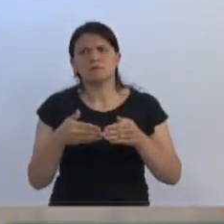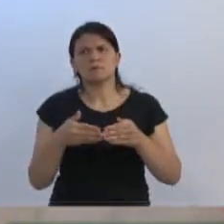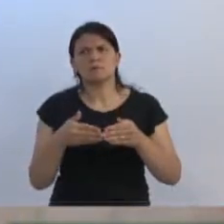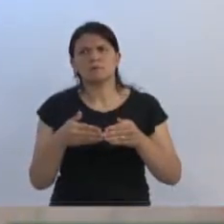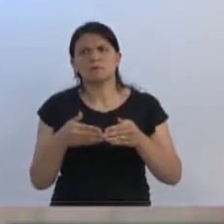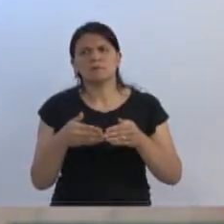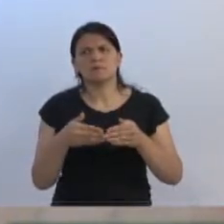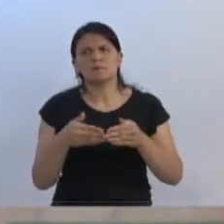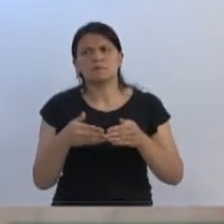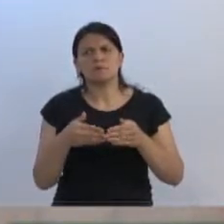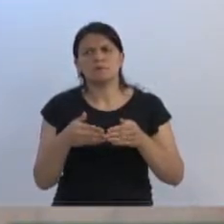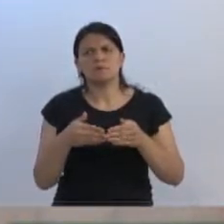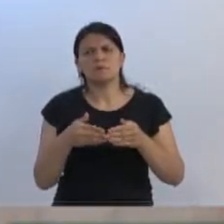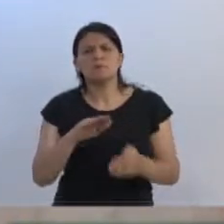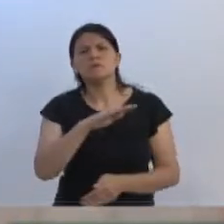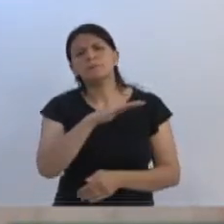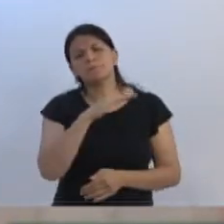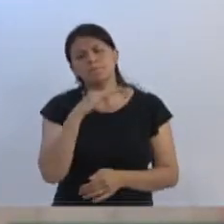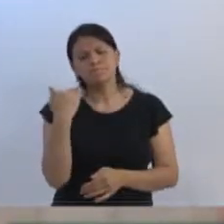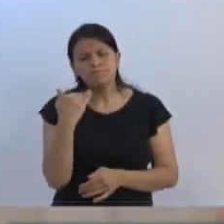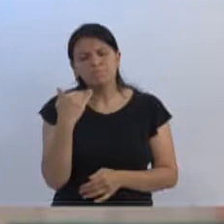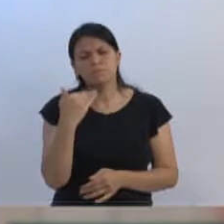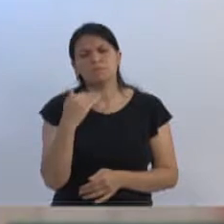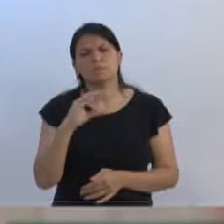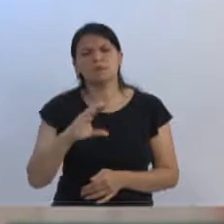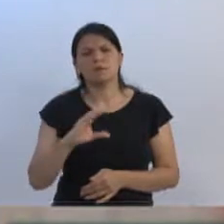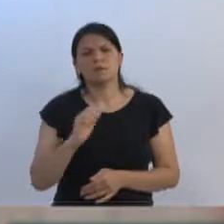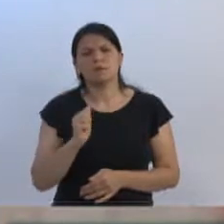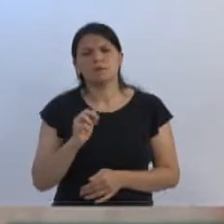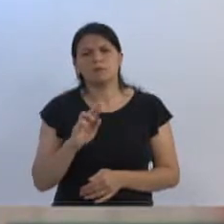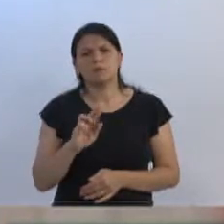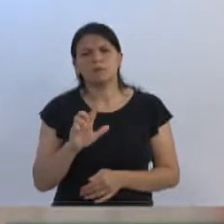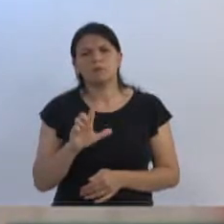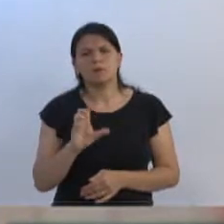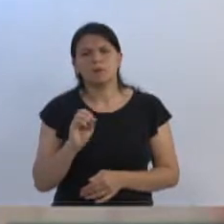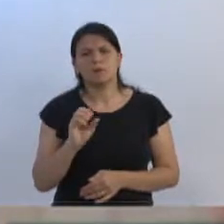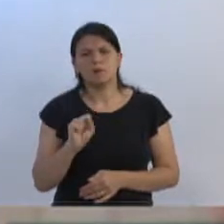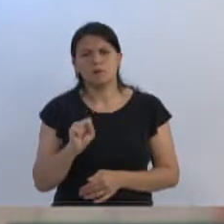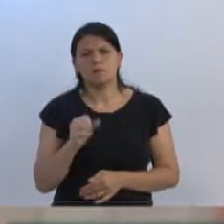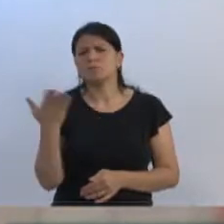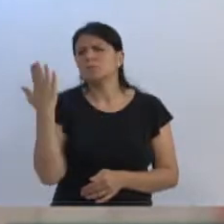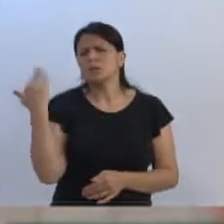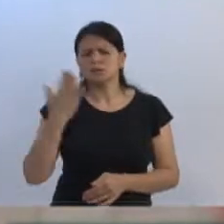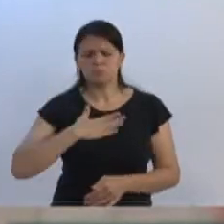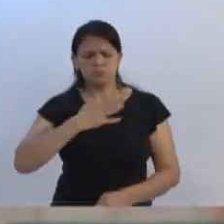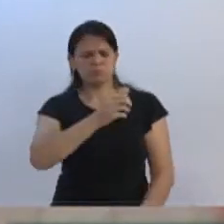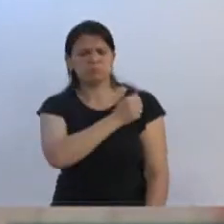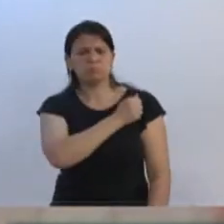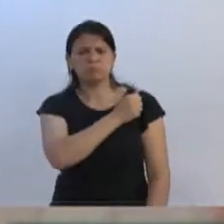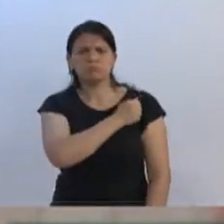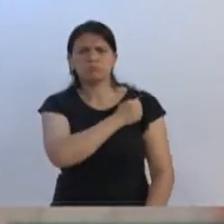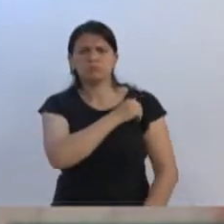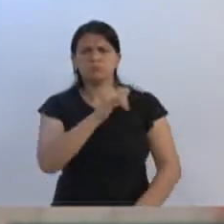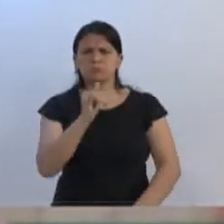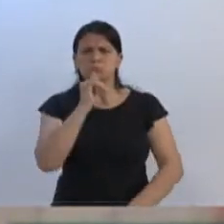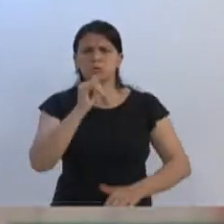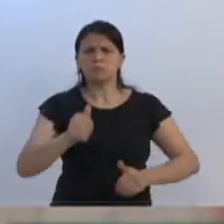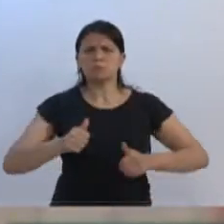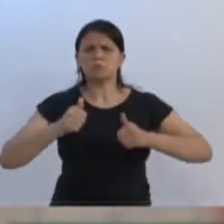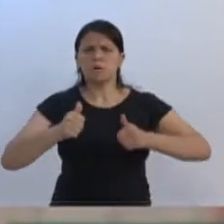passamento do nosso querido Carlos Lang. Ele foi meu aluno, aluno exemplar, eficiente,